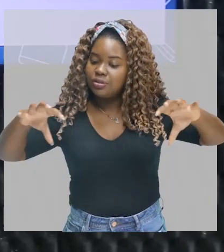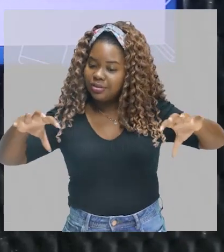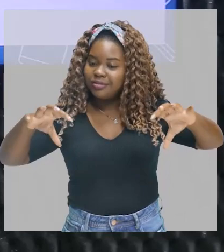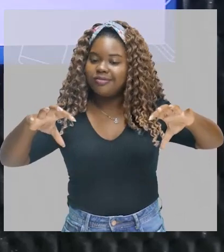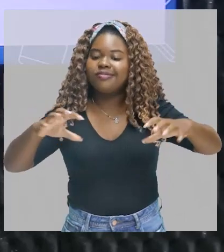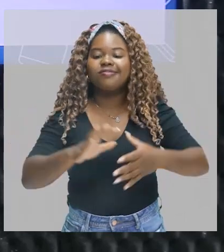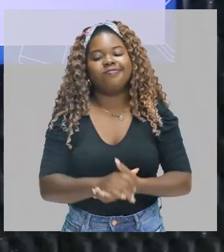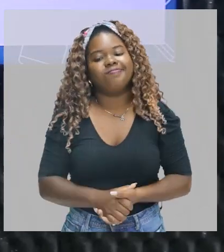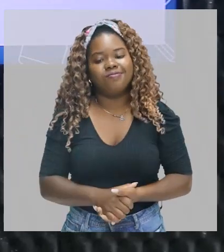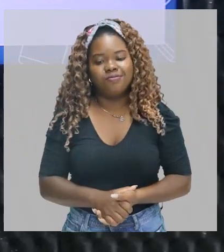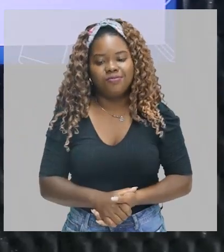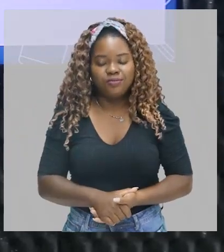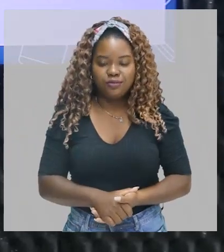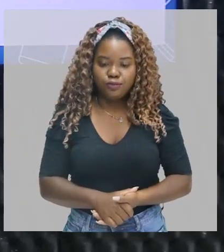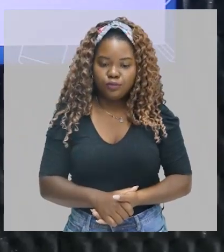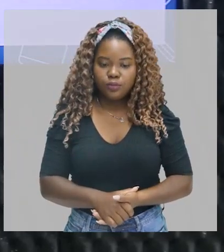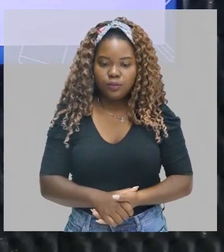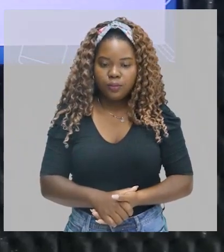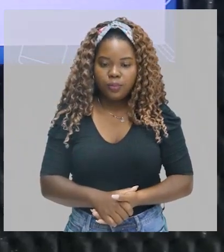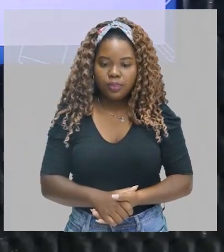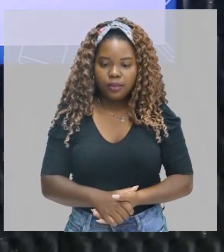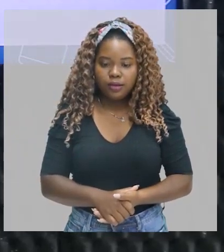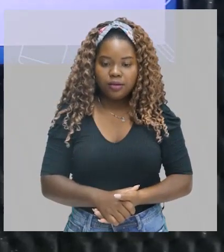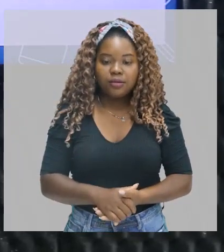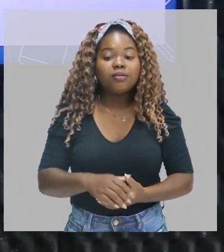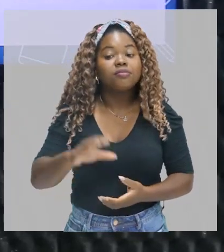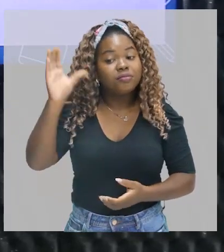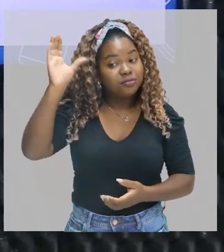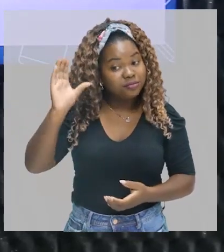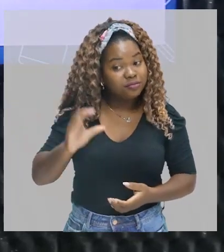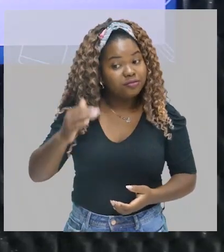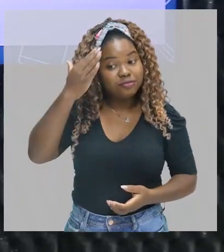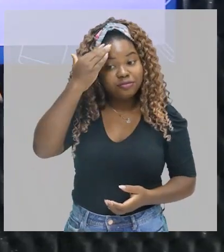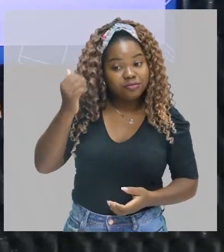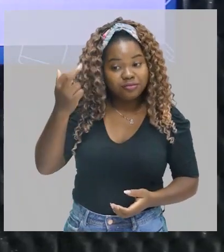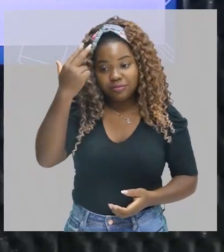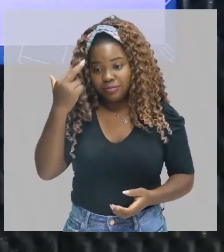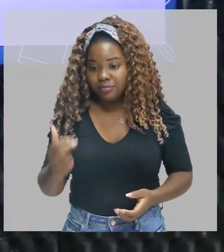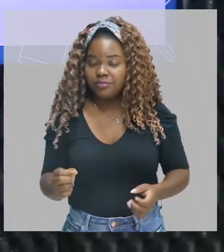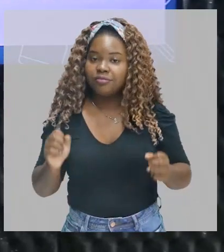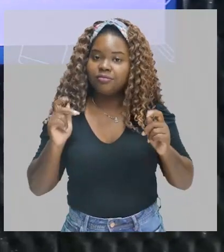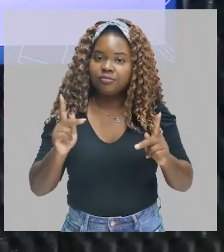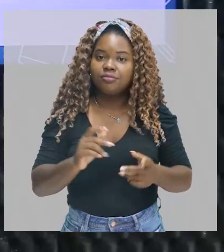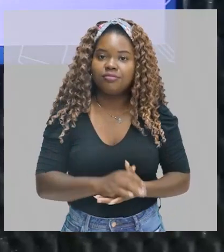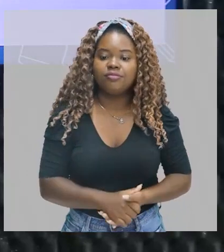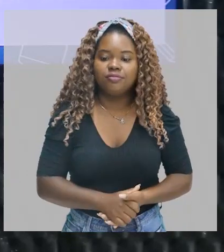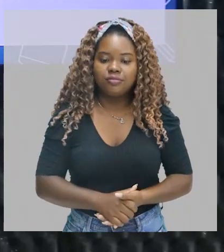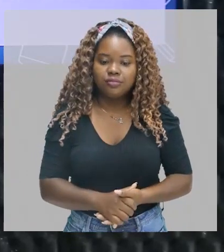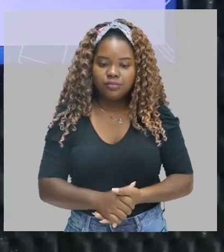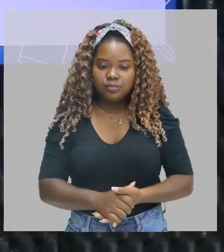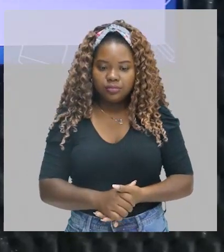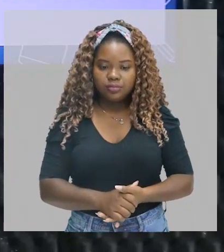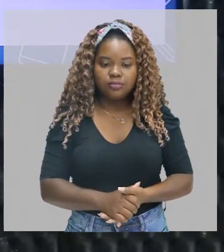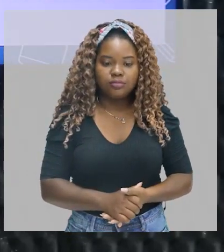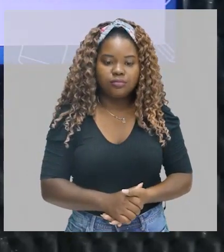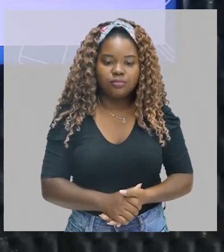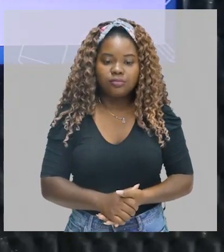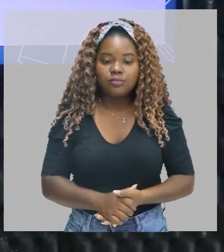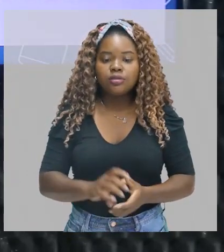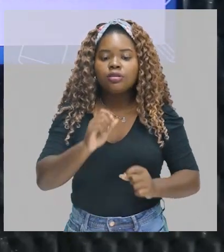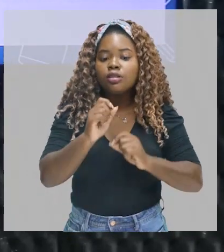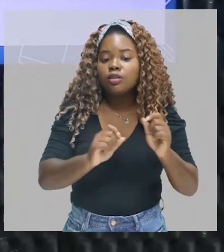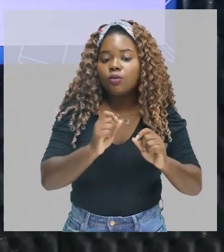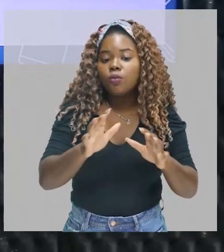riscadinhas. Lembra disso? Pois é. Cacau também sabe história, tem que saber, não dá para dar aula de literatura. Então, o você